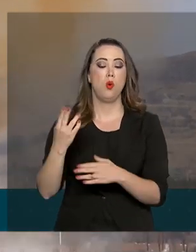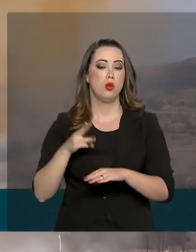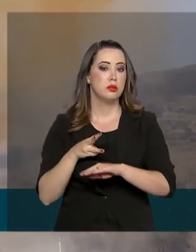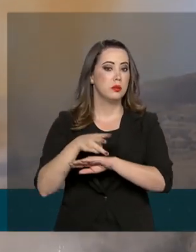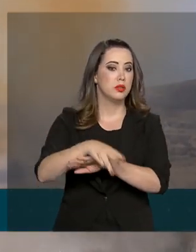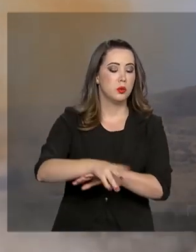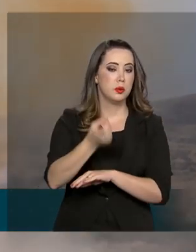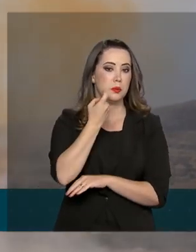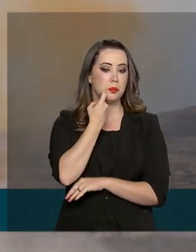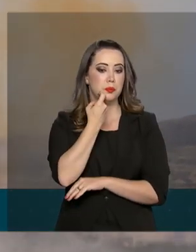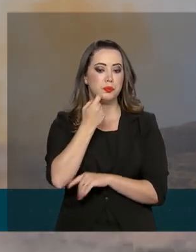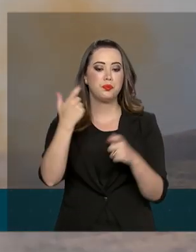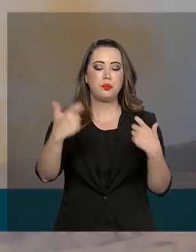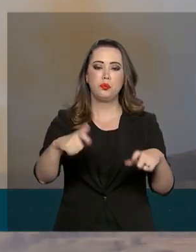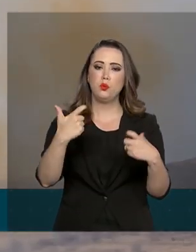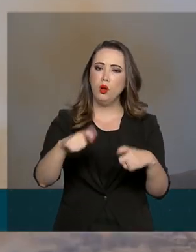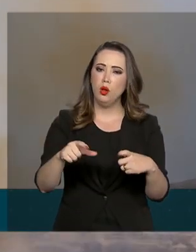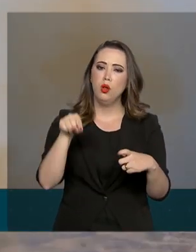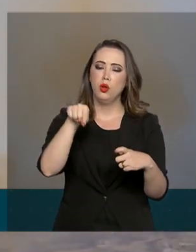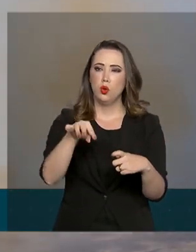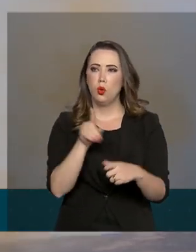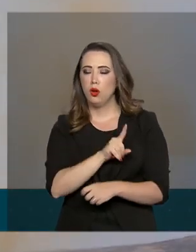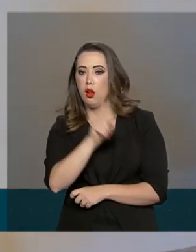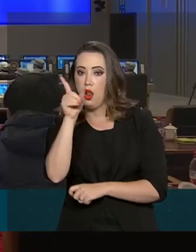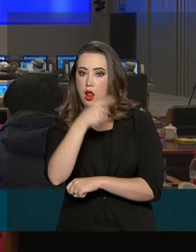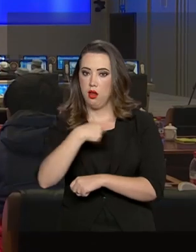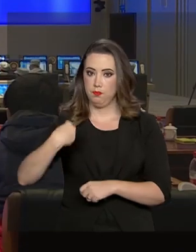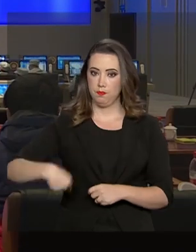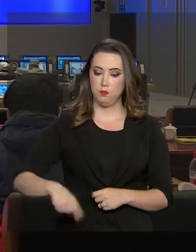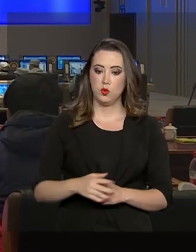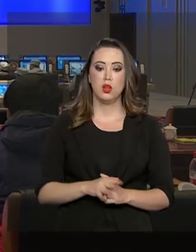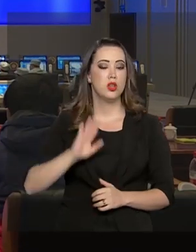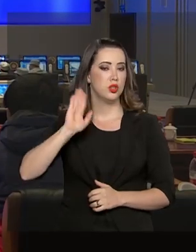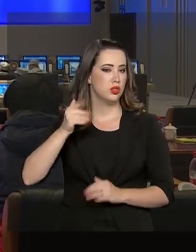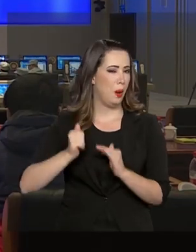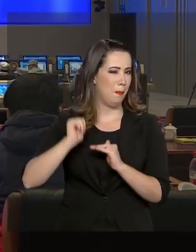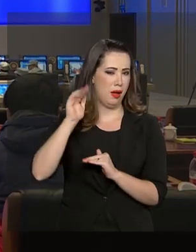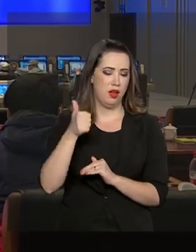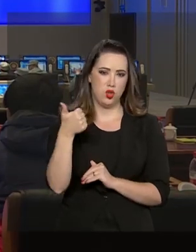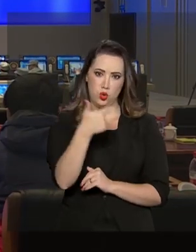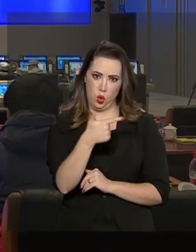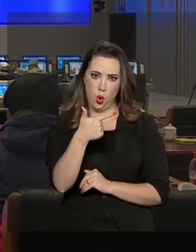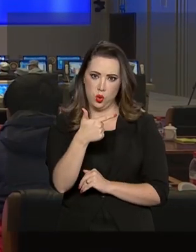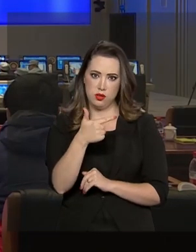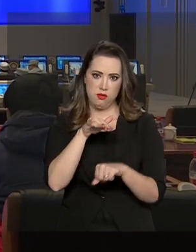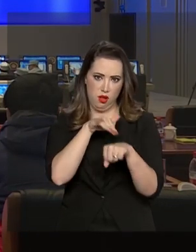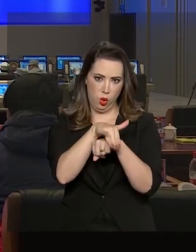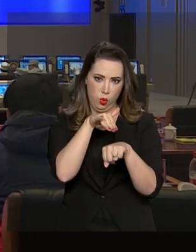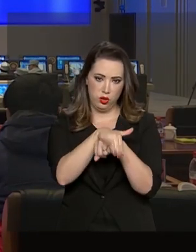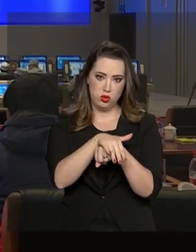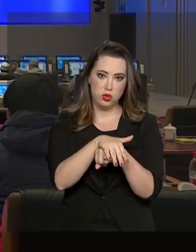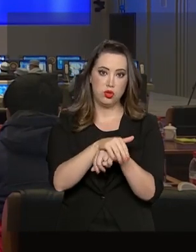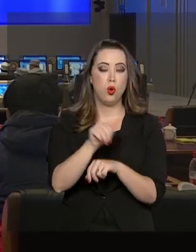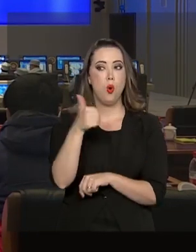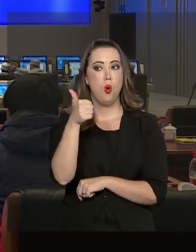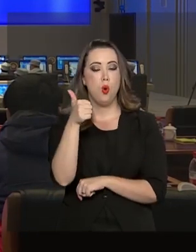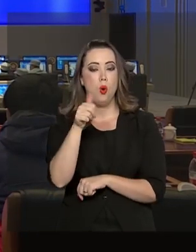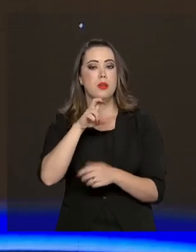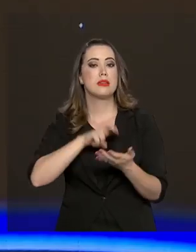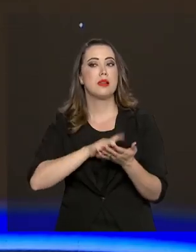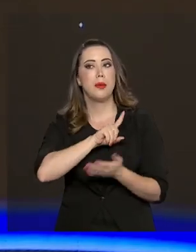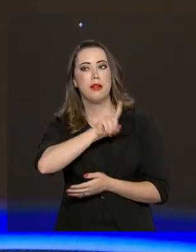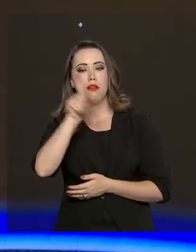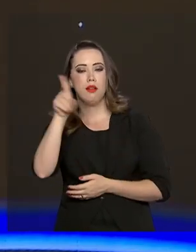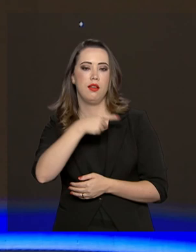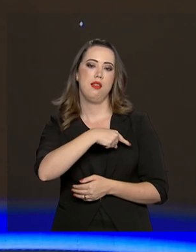sexta-feira da base espacial de Taiwan, na China. Já passava da meia-noite aqui no Brasil, 11 da manhã, hora local,